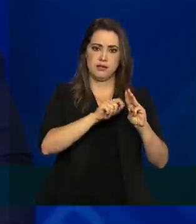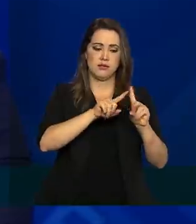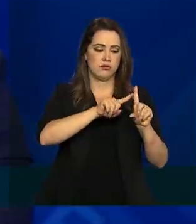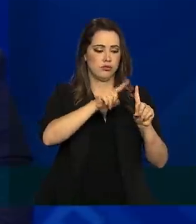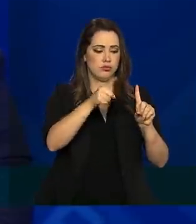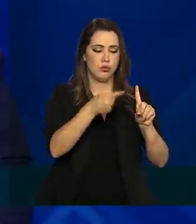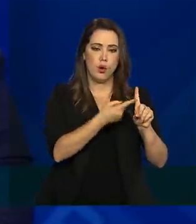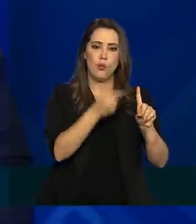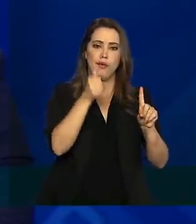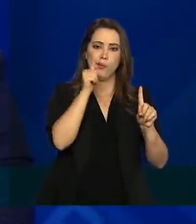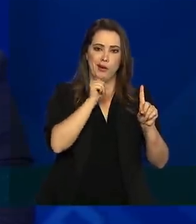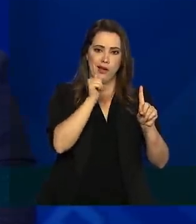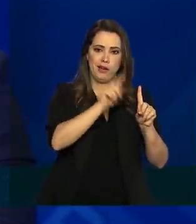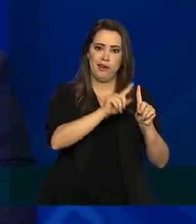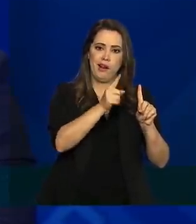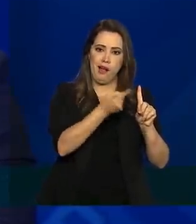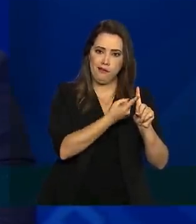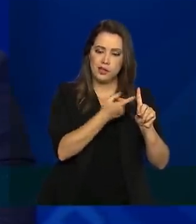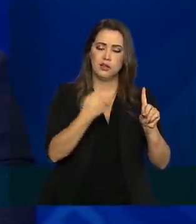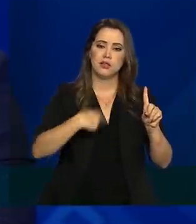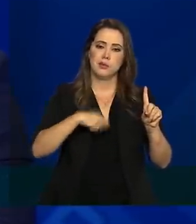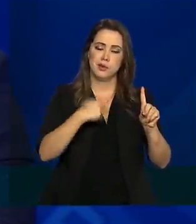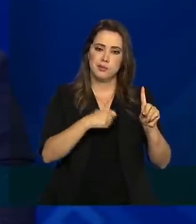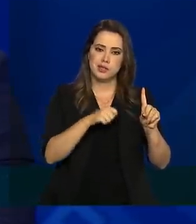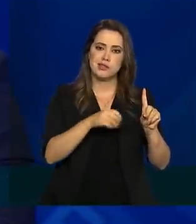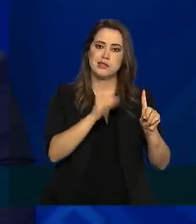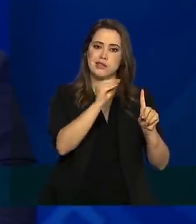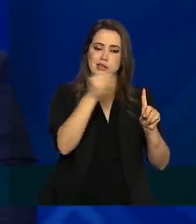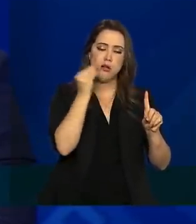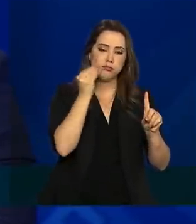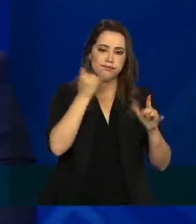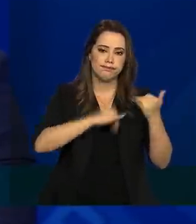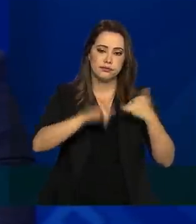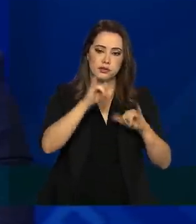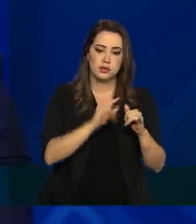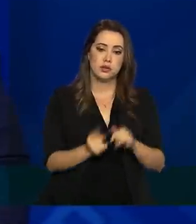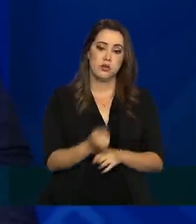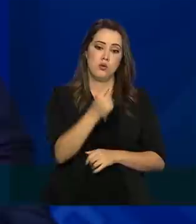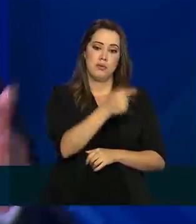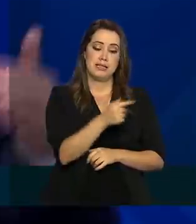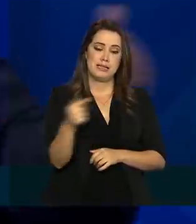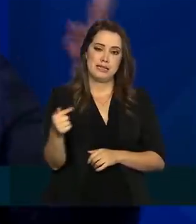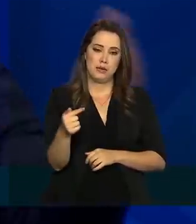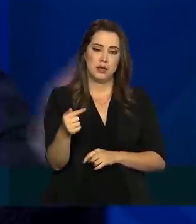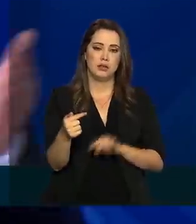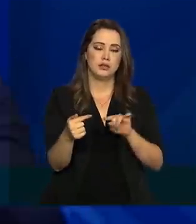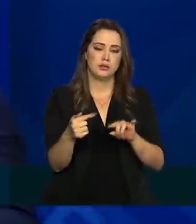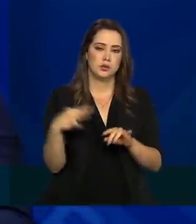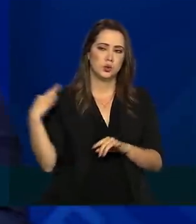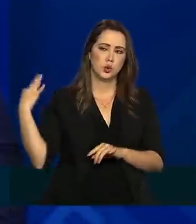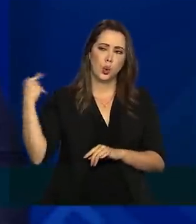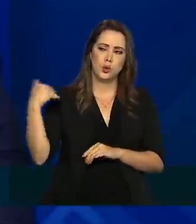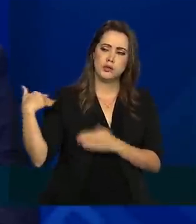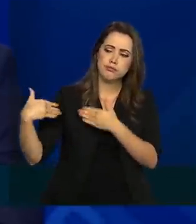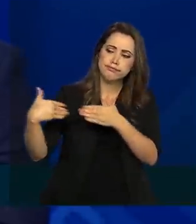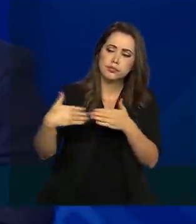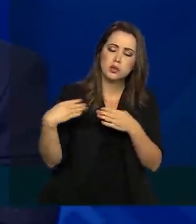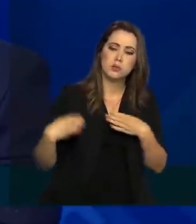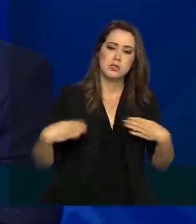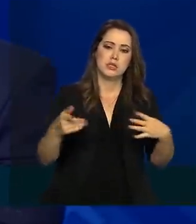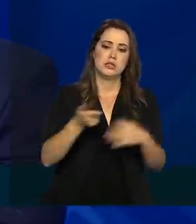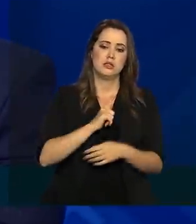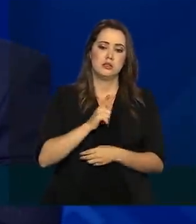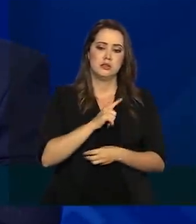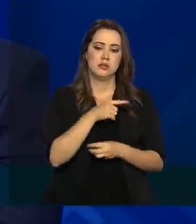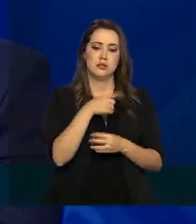maior de gestante, então todas essas políticas eu assumi há menos de uma semana, nós já estamos com quatro, além de todas que o Ministério já vem fazendo,